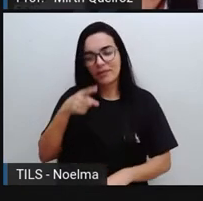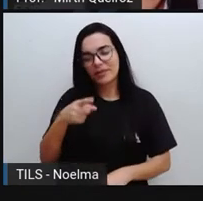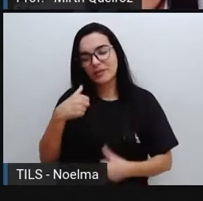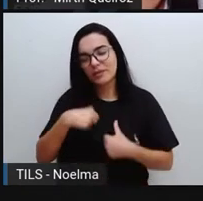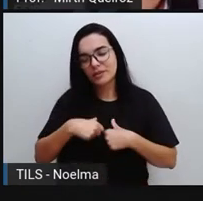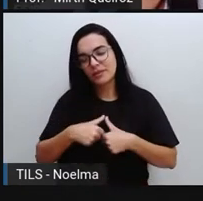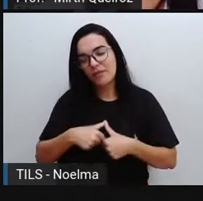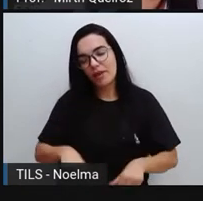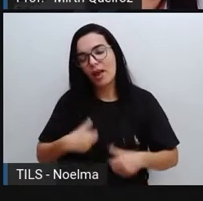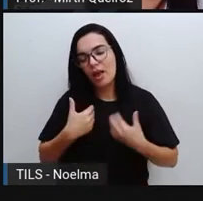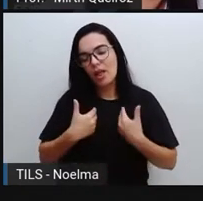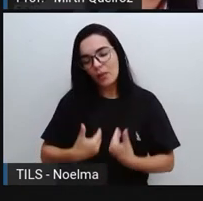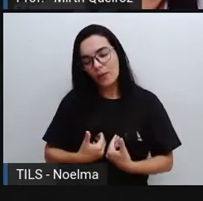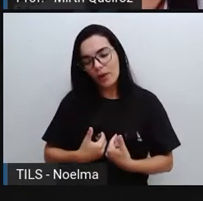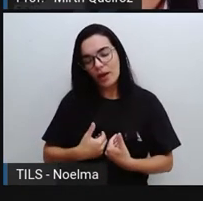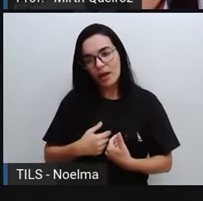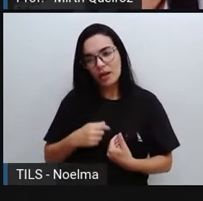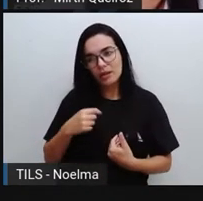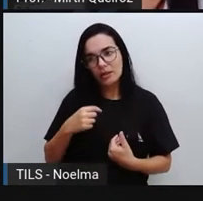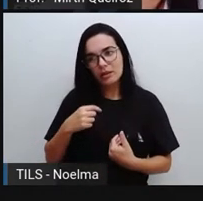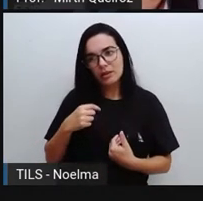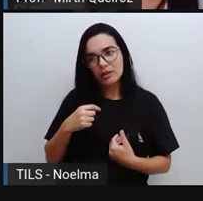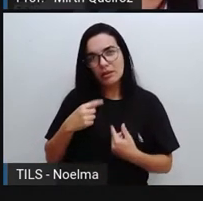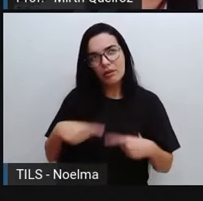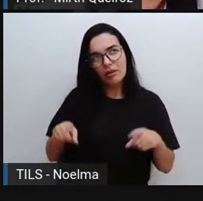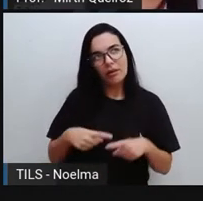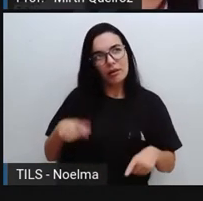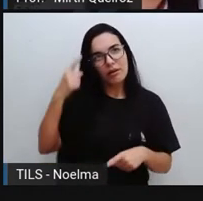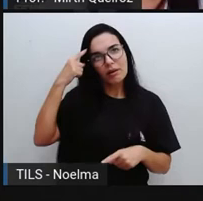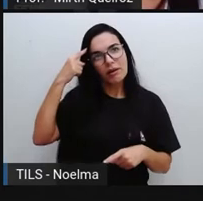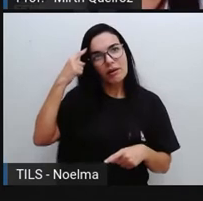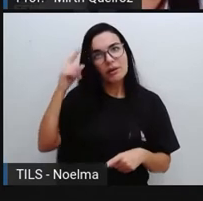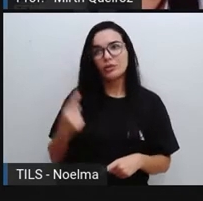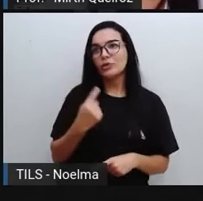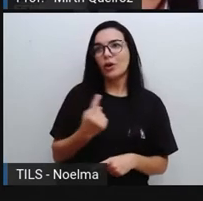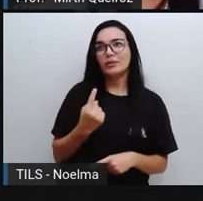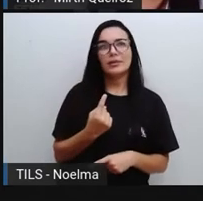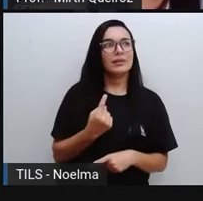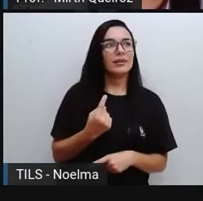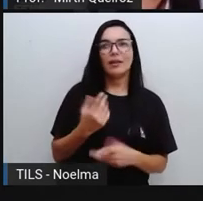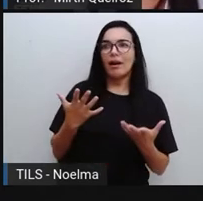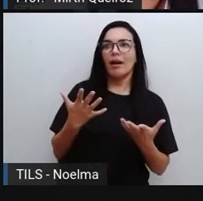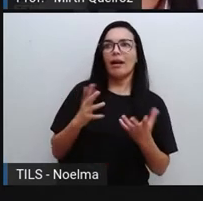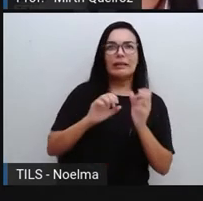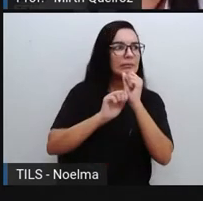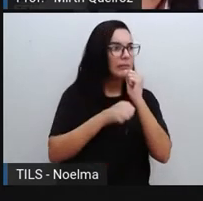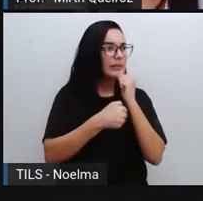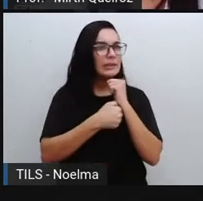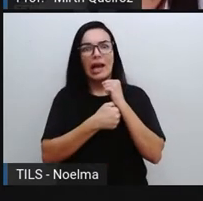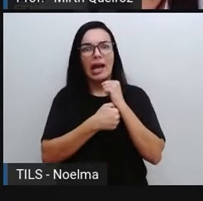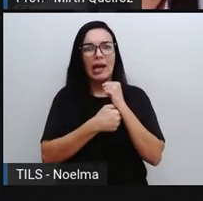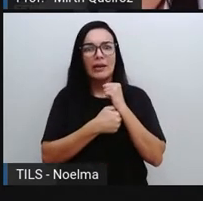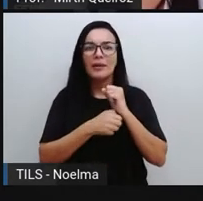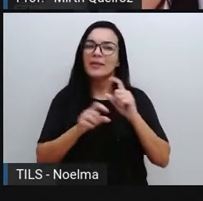pouco, ela toca sozinha, sem que você possa evitar. Mistério? Nada disso, são